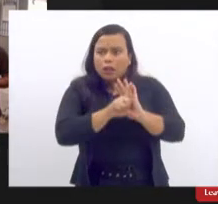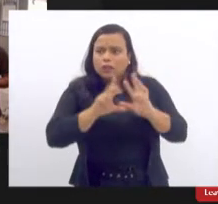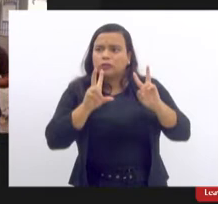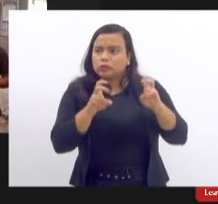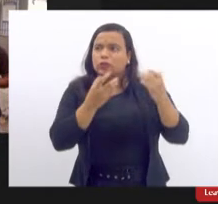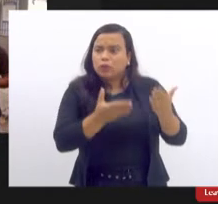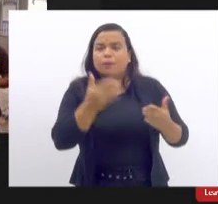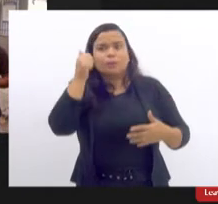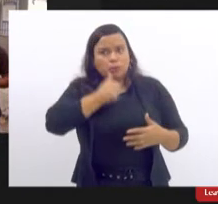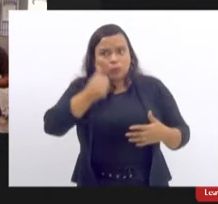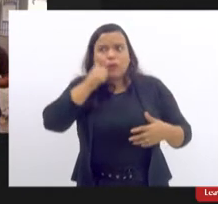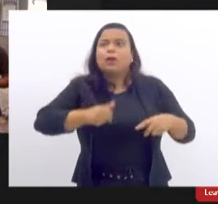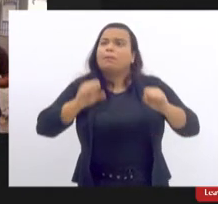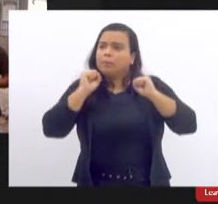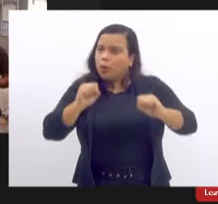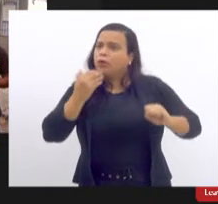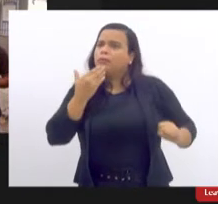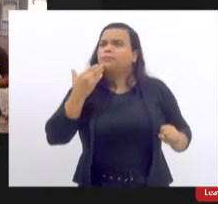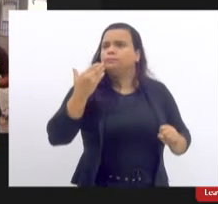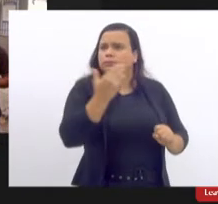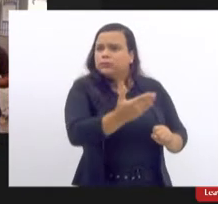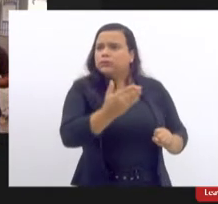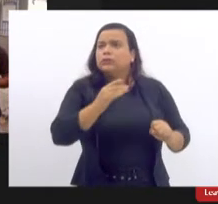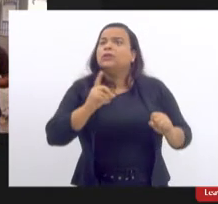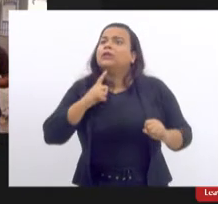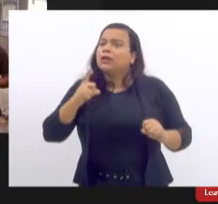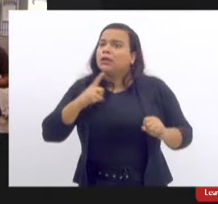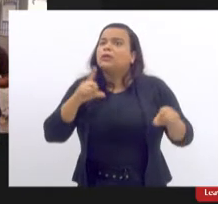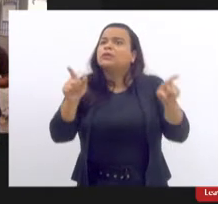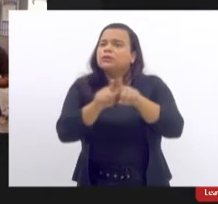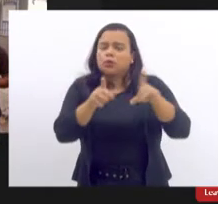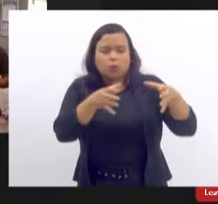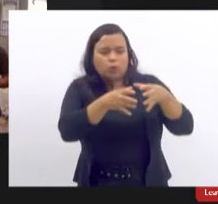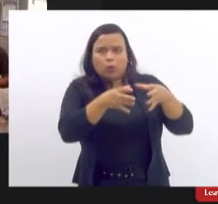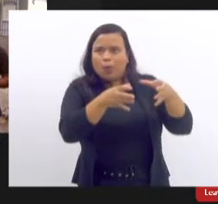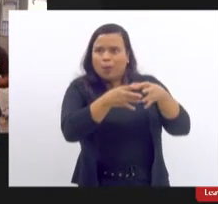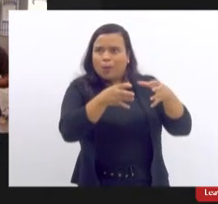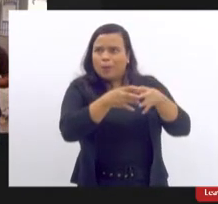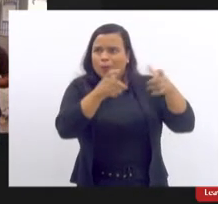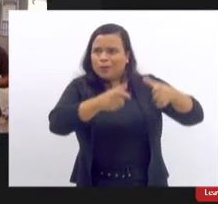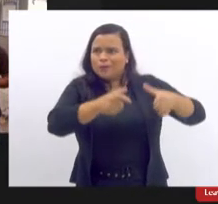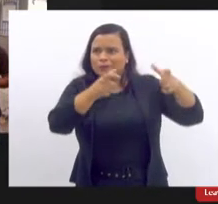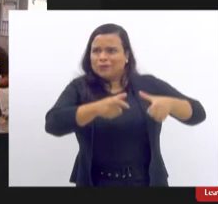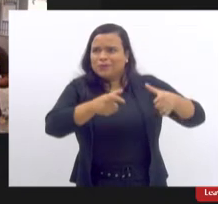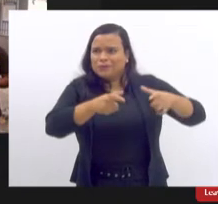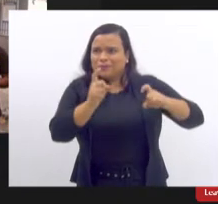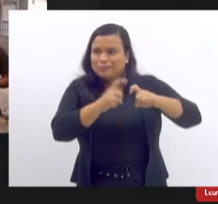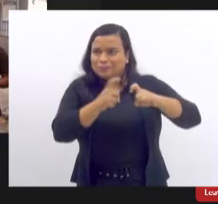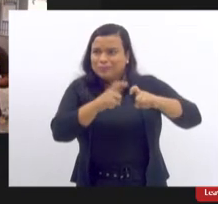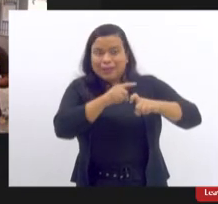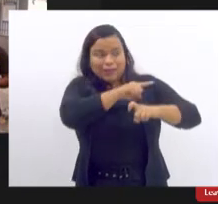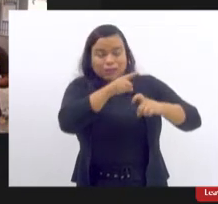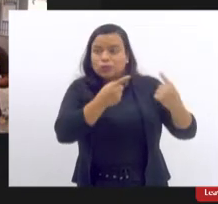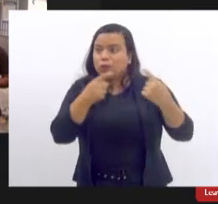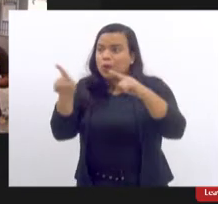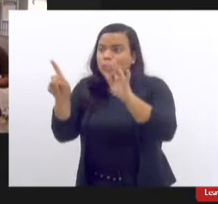e estava o conselho regional de medicina que era contra a lei